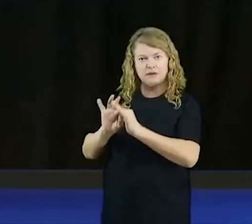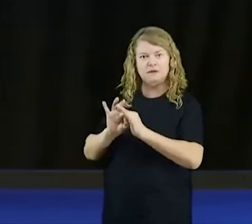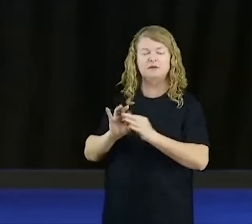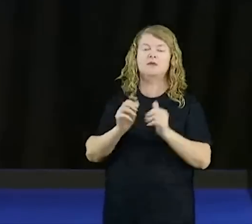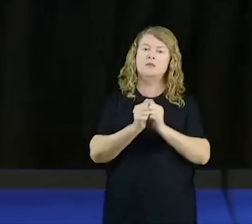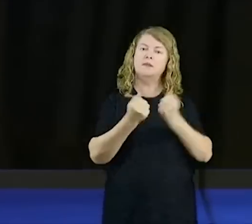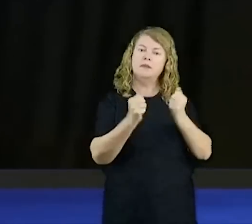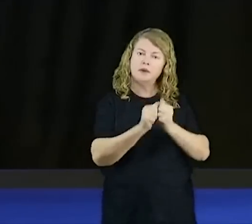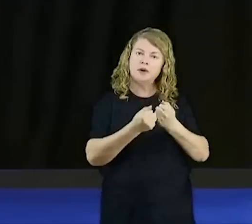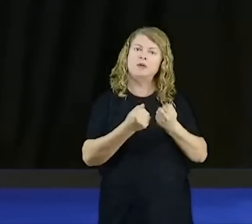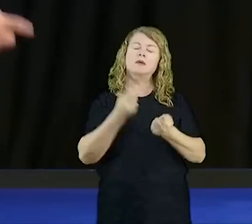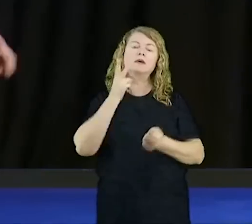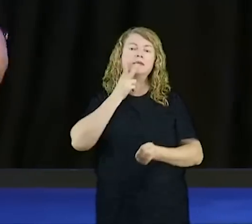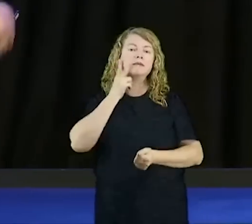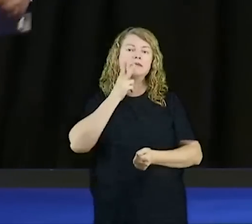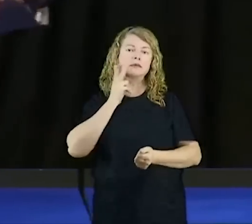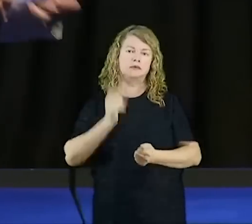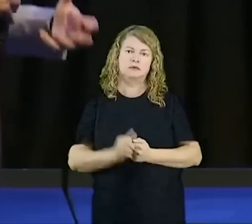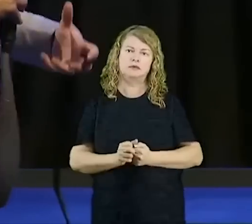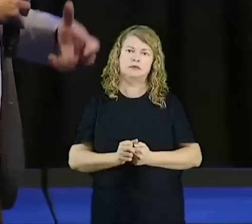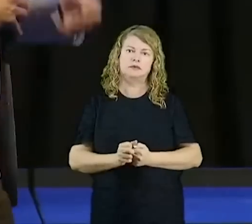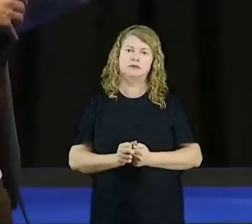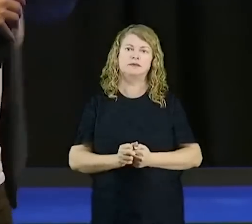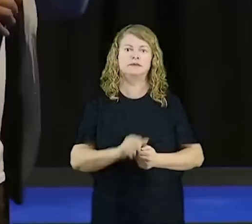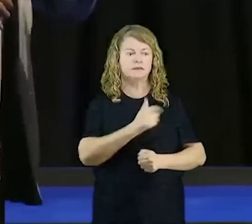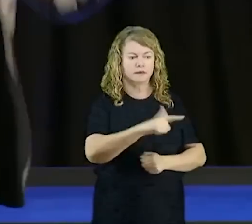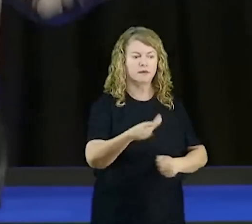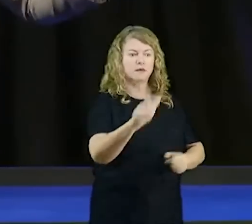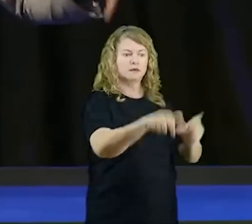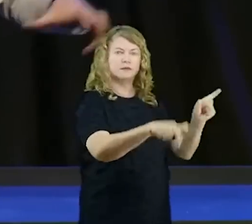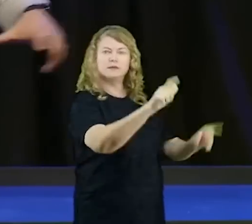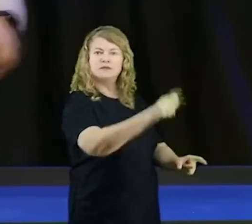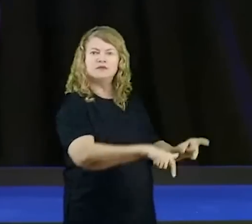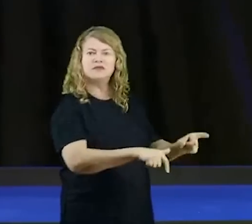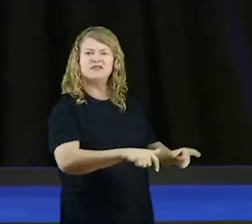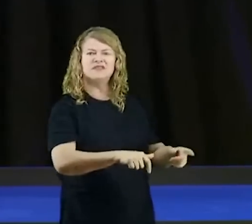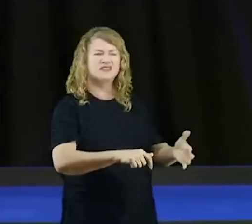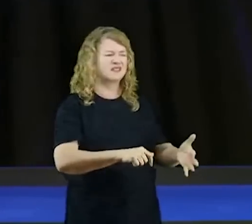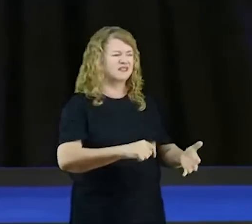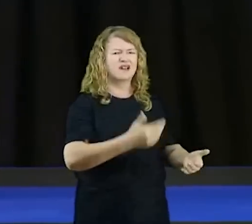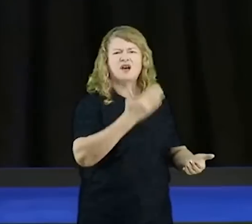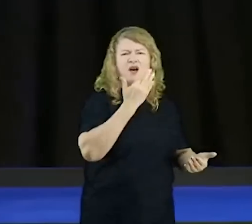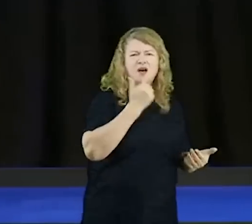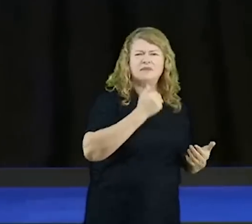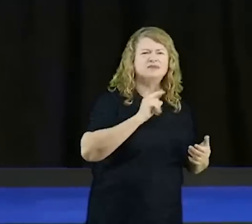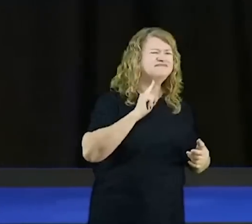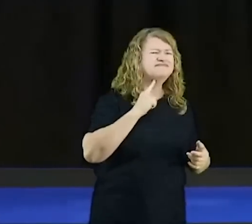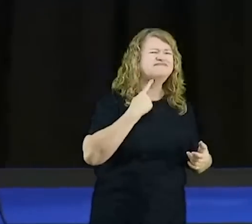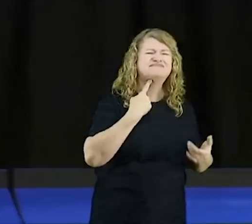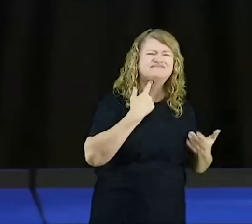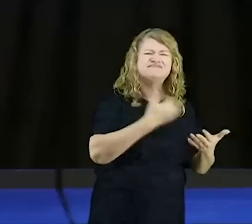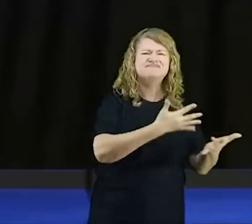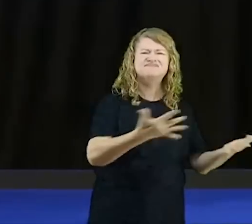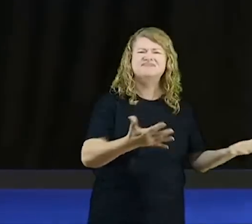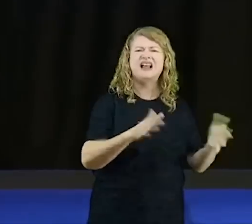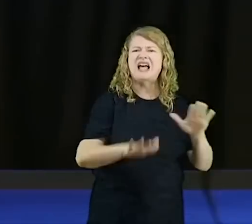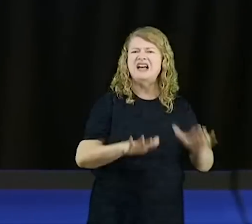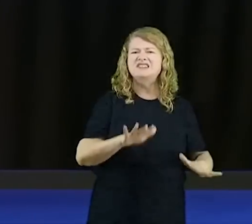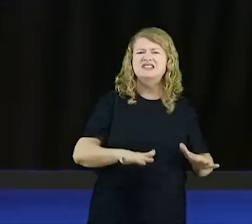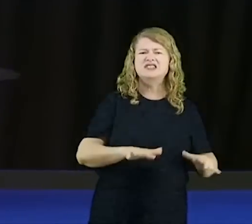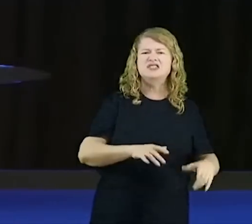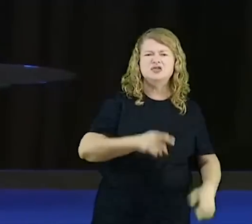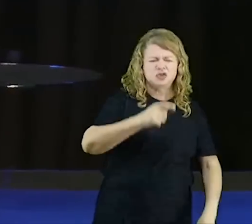próximo domingo. Mas eles comem porcaria, eles, meu Deus, é tanta sujeira, e eles obrigam as pessoas que às vezes nem se